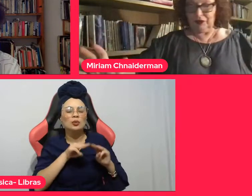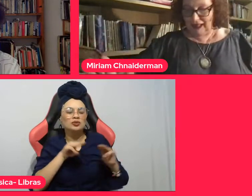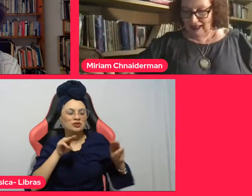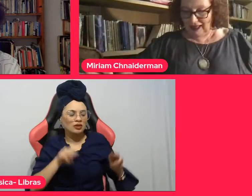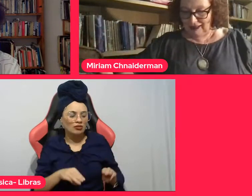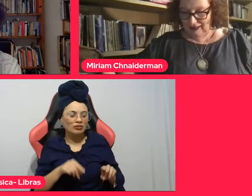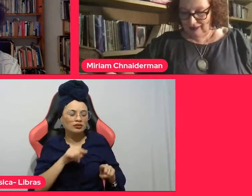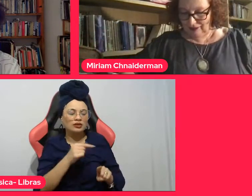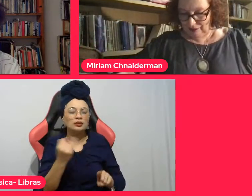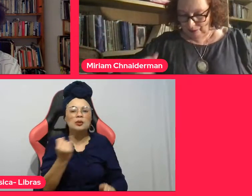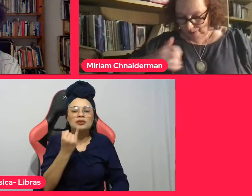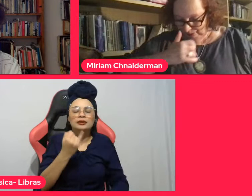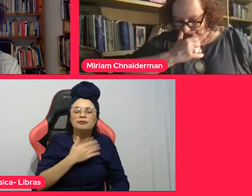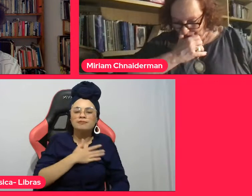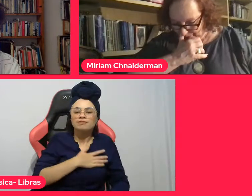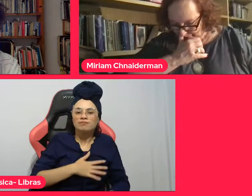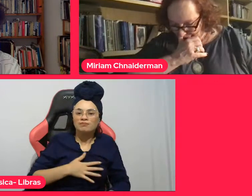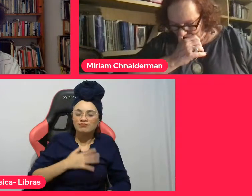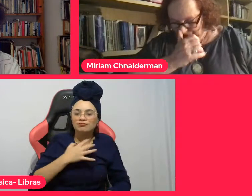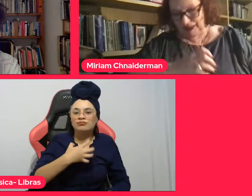o museu está lá dentro.